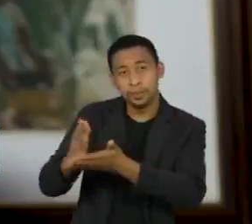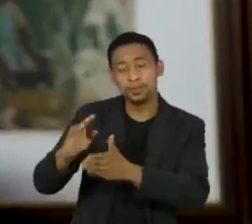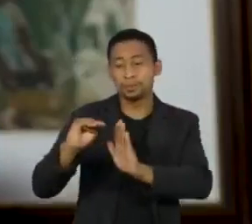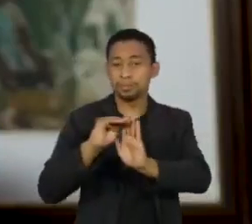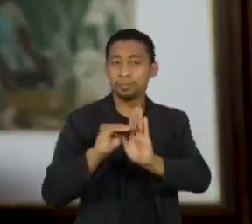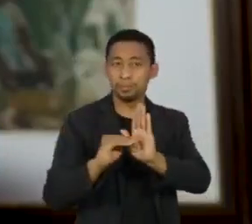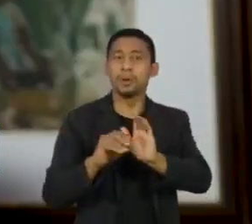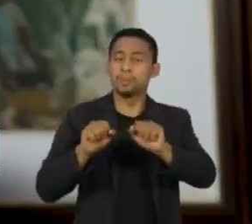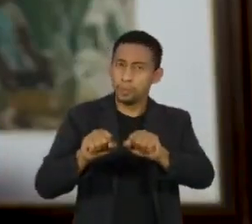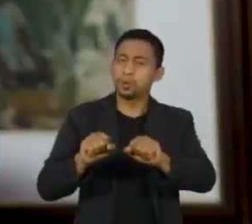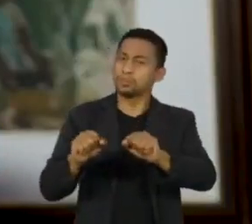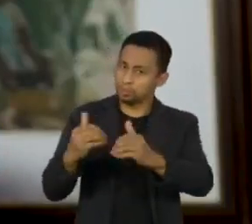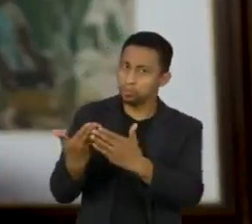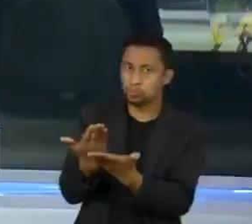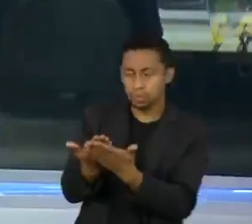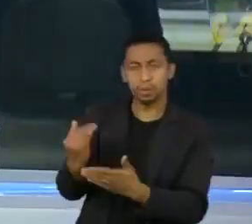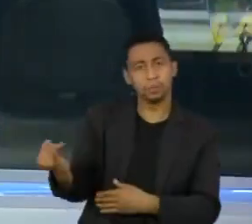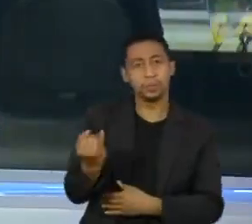educação como serviço essencial.